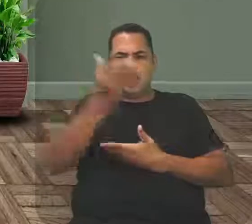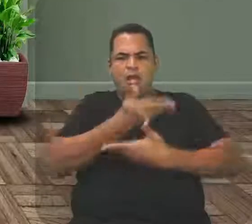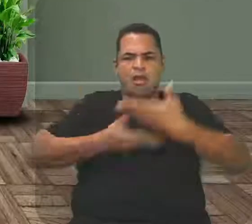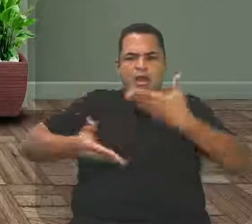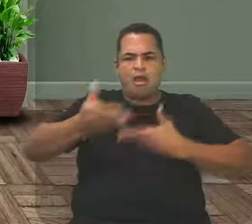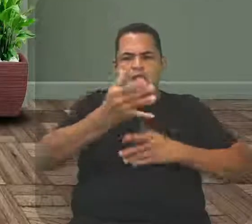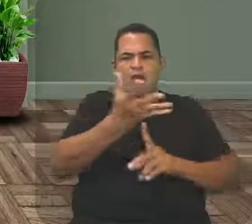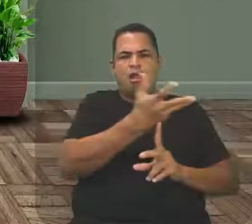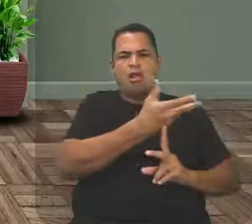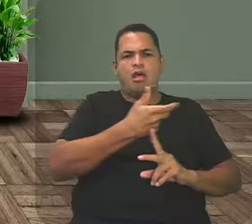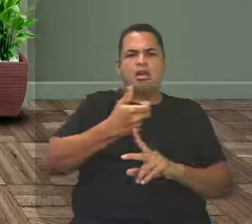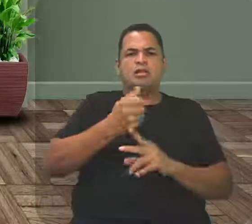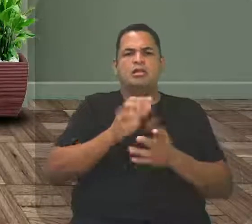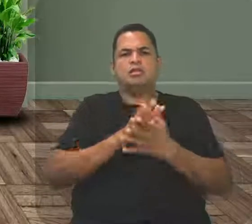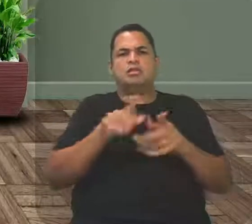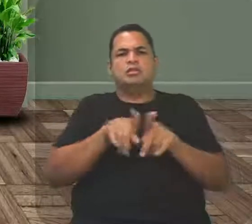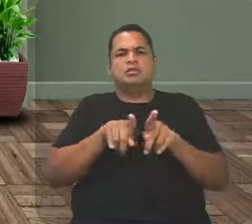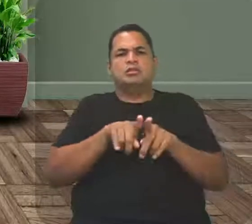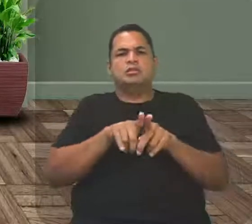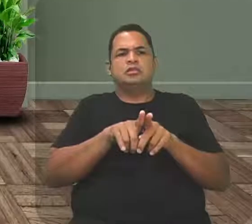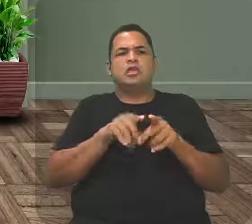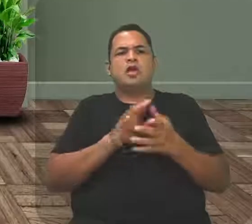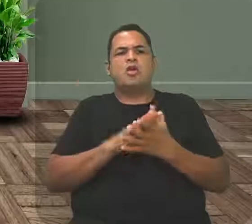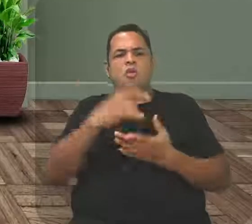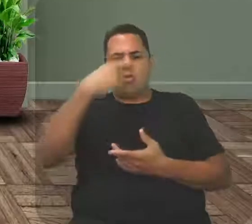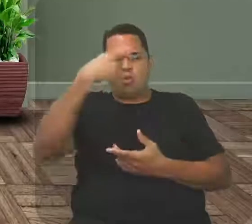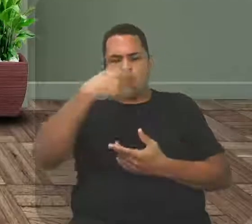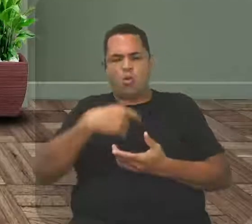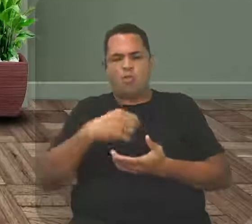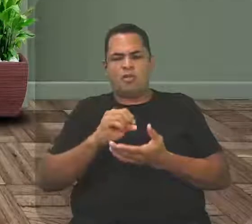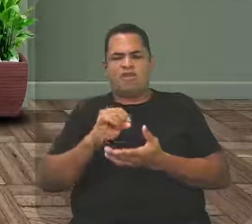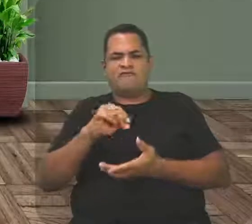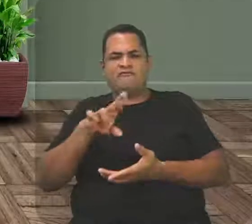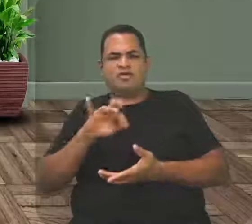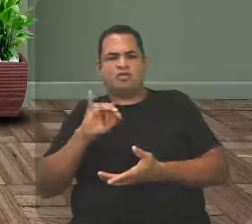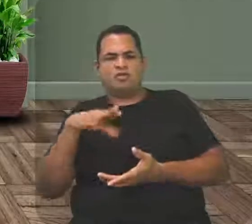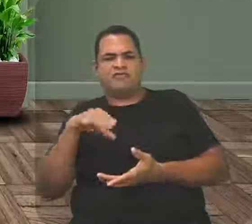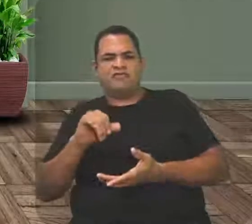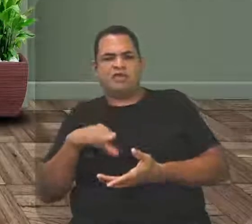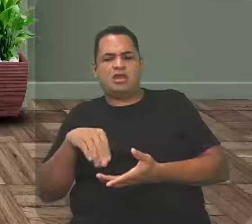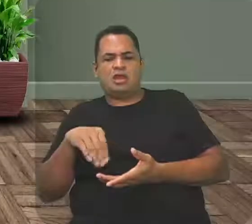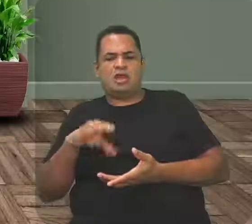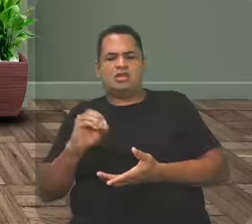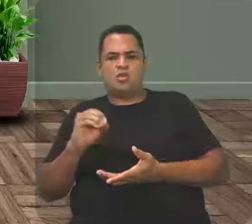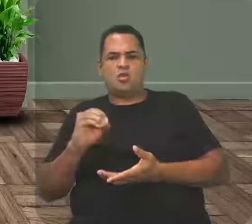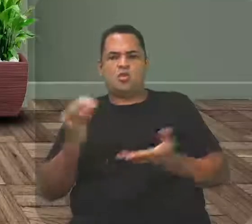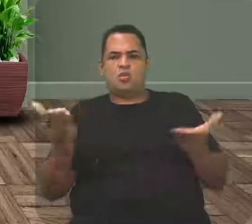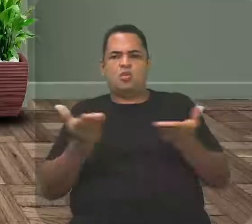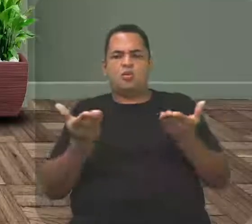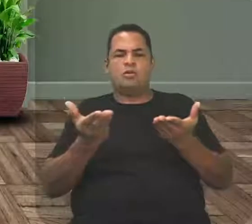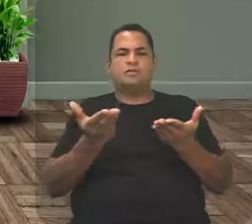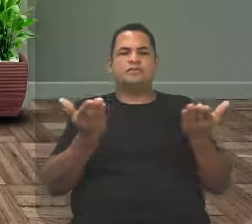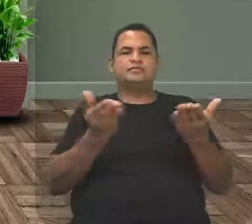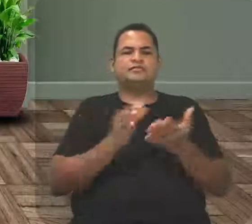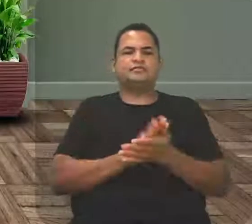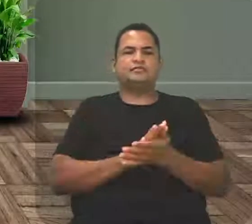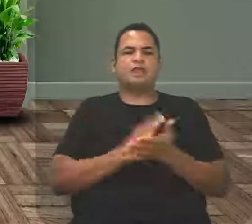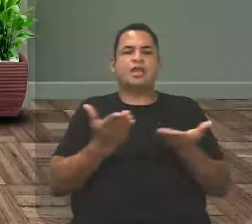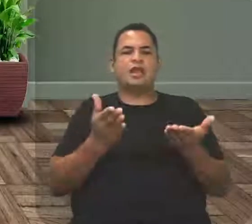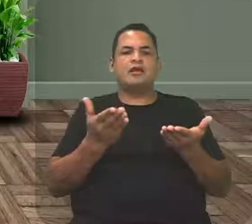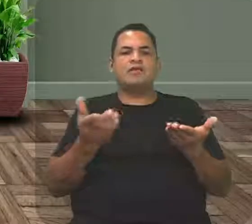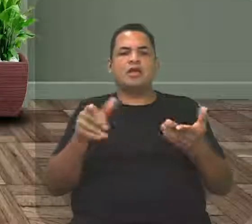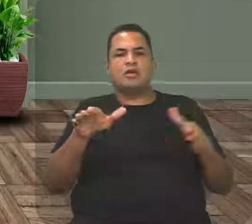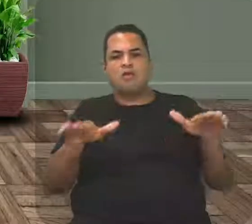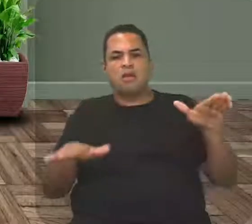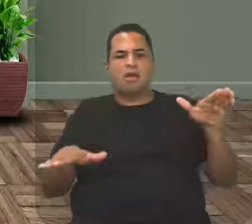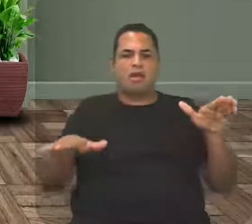obras como O Homem Vitruviano, de Leonardo da Vinci, né? E aí, naquela imagem, você tem assim, daquele homem assim que faz, que é o